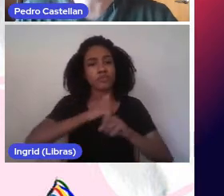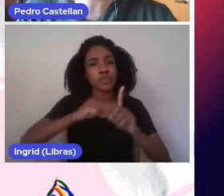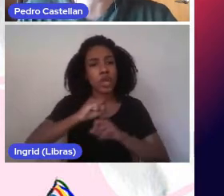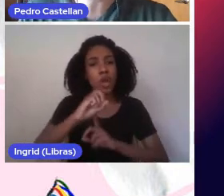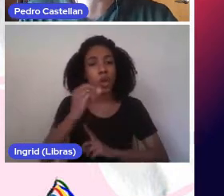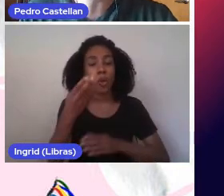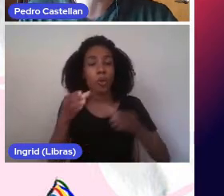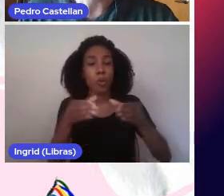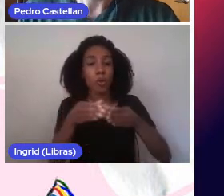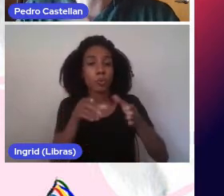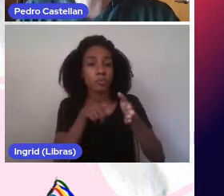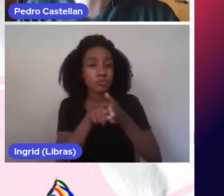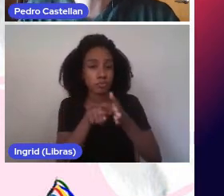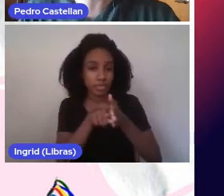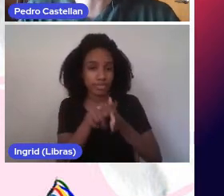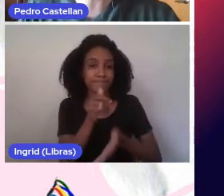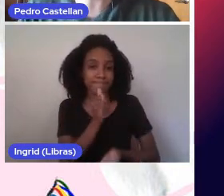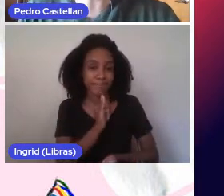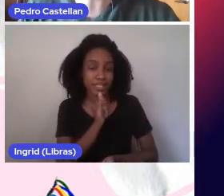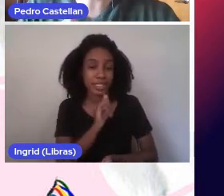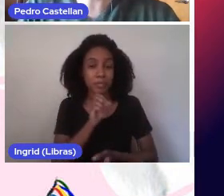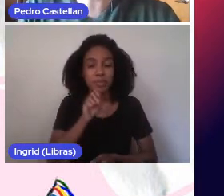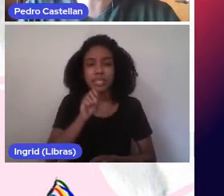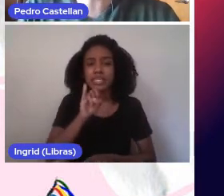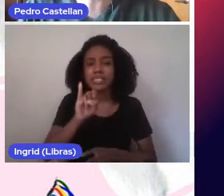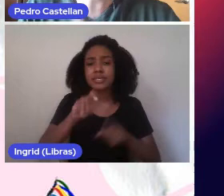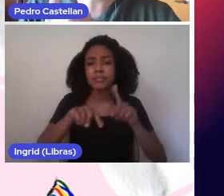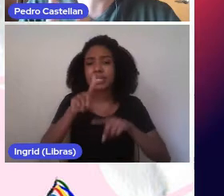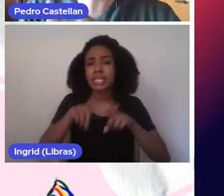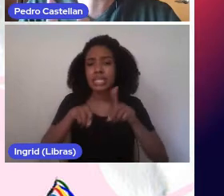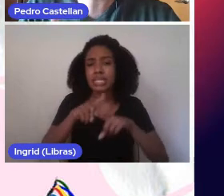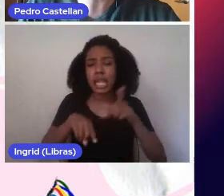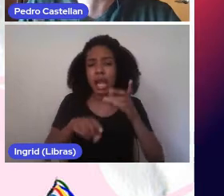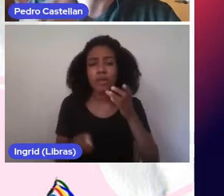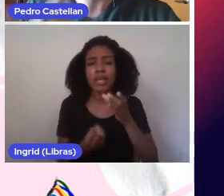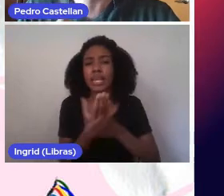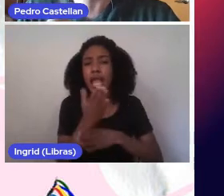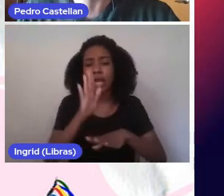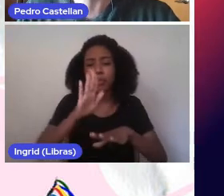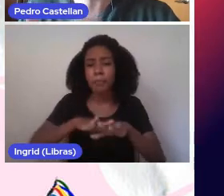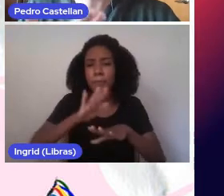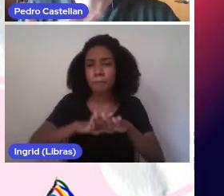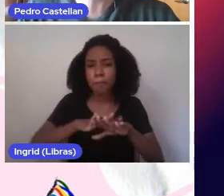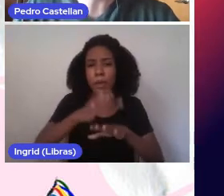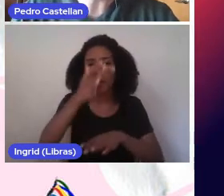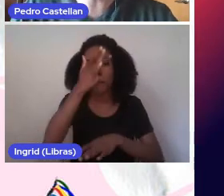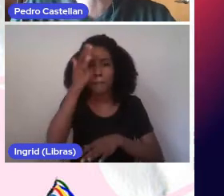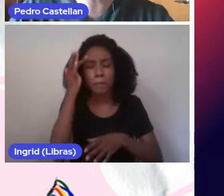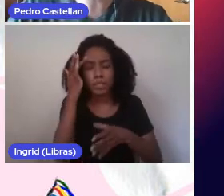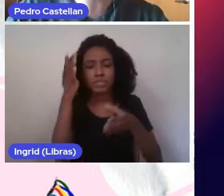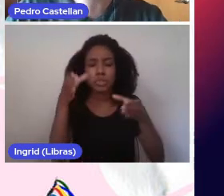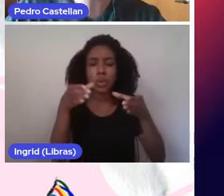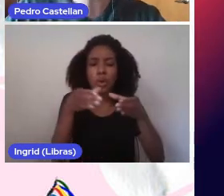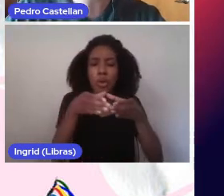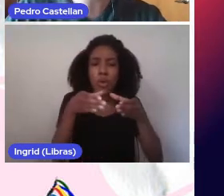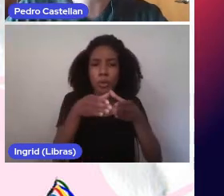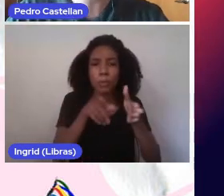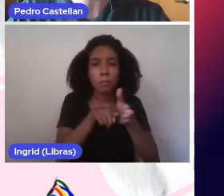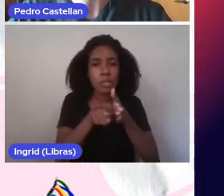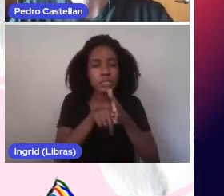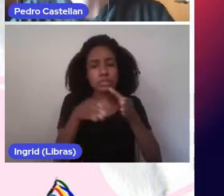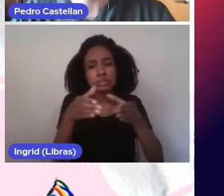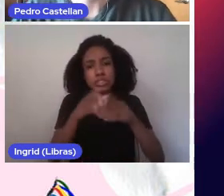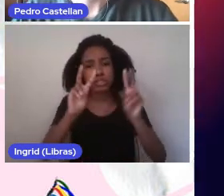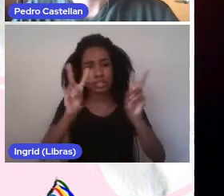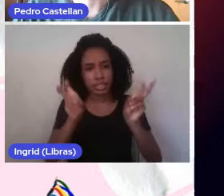pesquisa, por exemplo, e se o material enviado é de produção individual do grupo de pesquisa ou de núcleos temáticos.